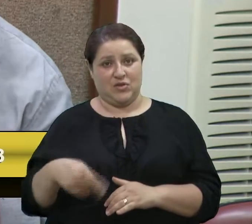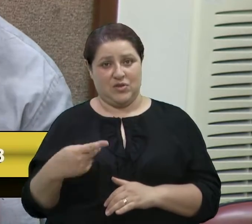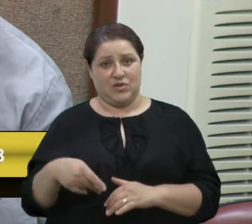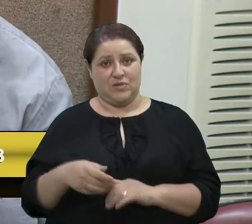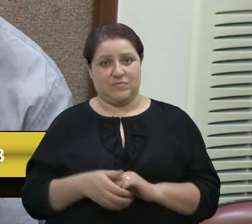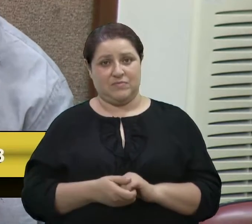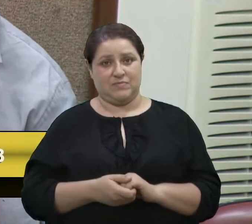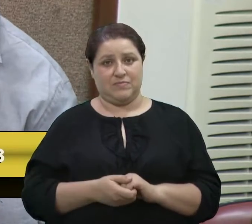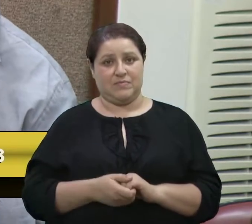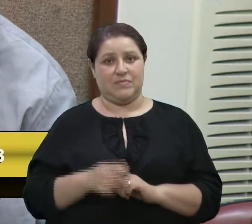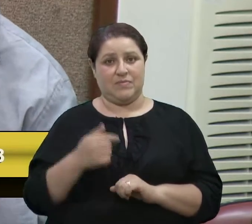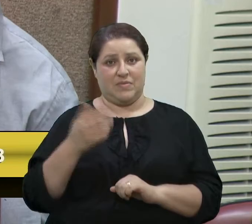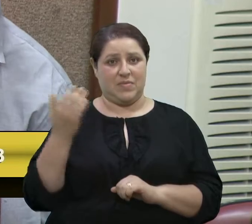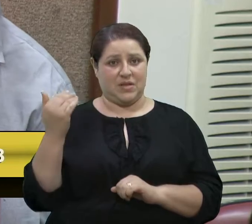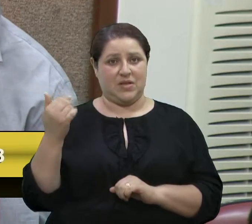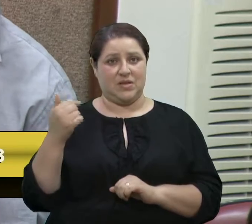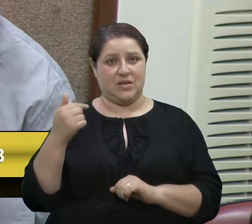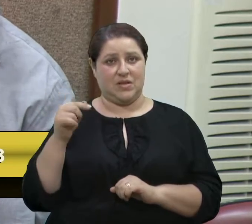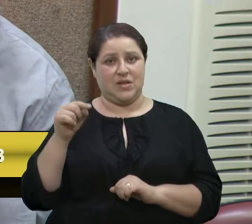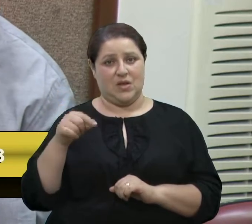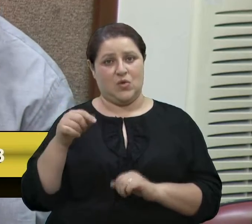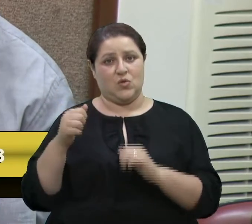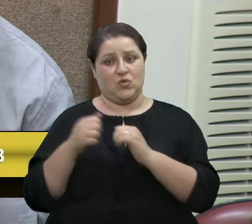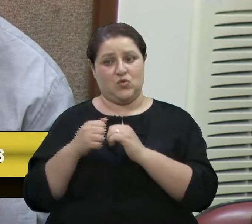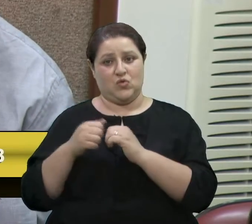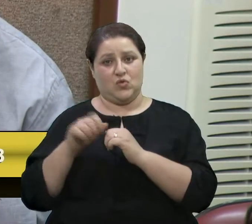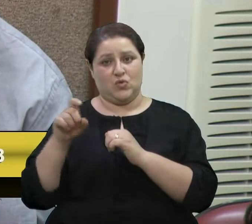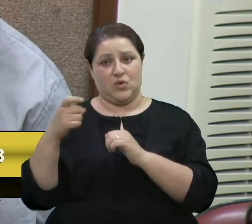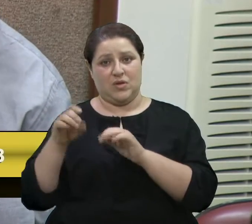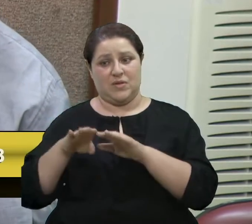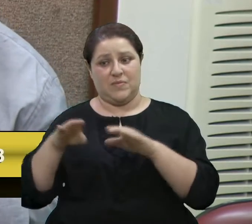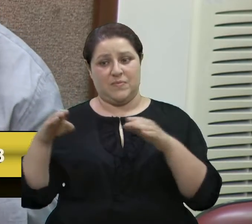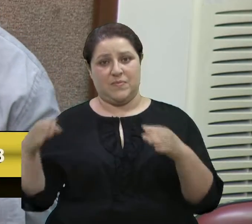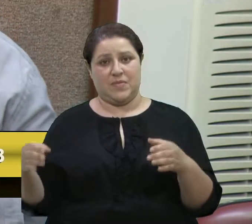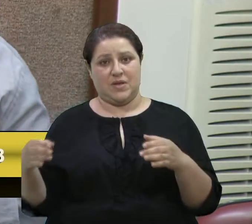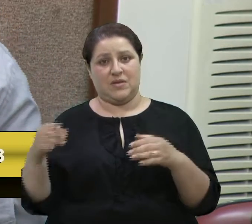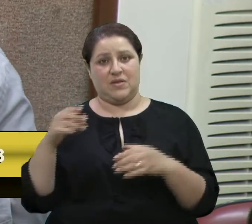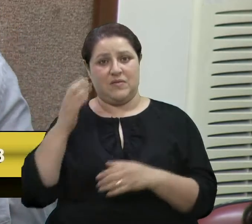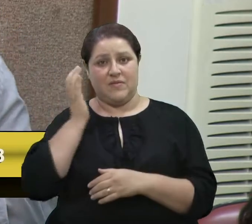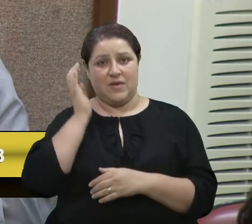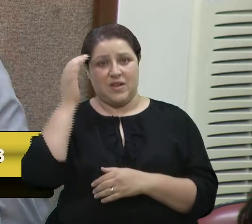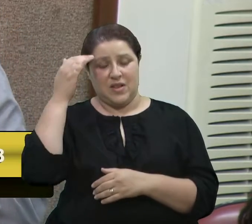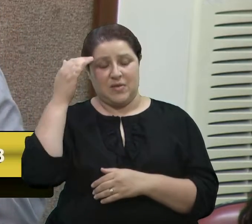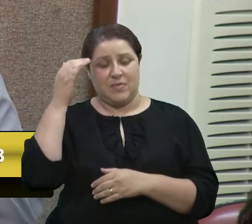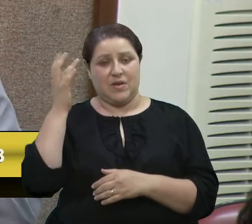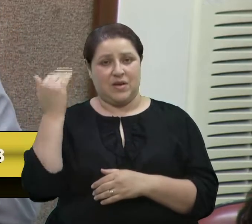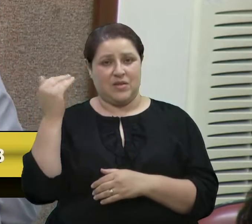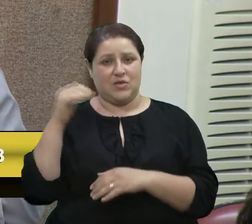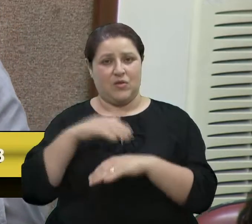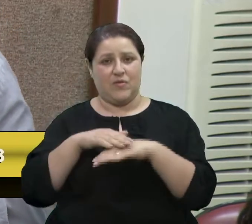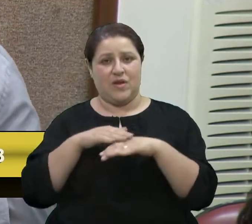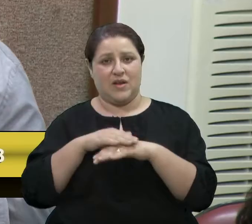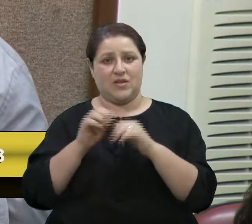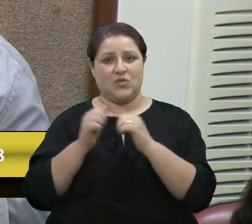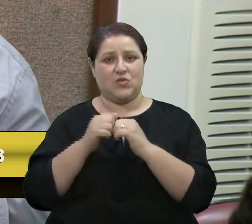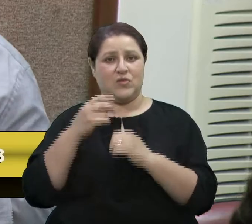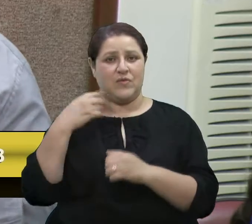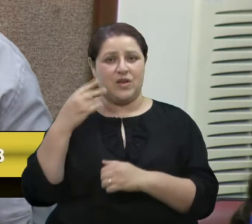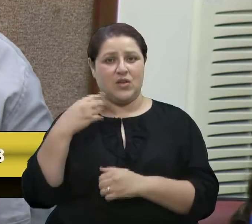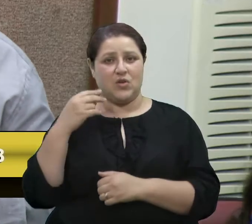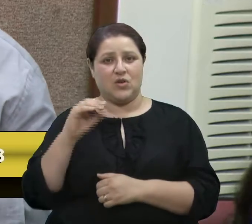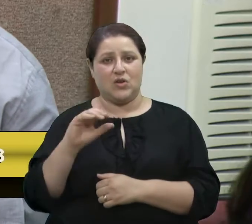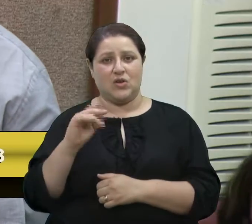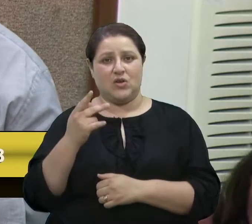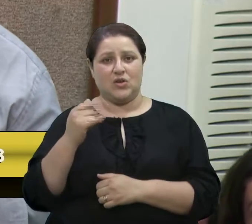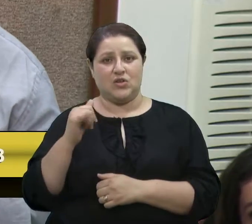Eu tive a honra de estar na mesa com o senhor. Eu lembro que o senhor falava com o vereador Chico Guerra. Vê que o